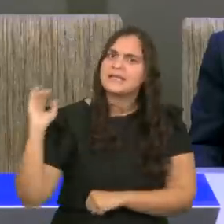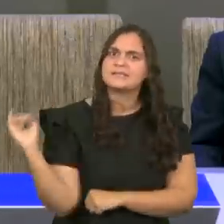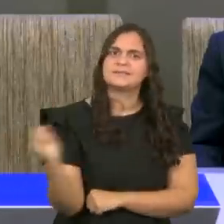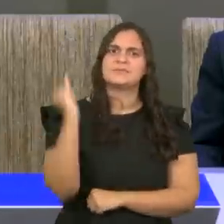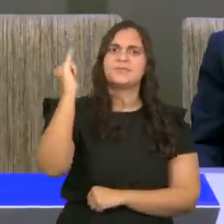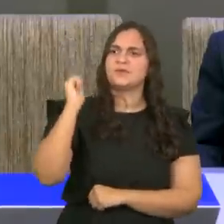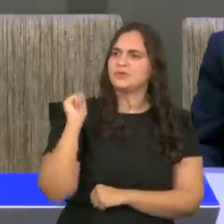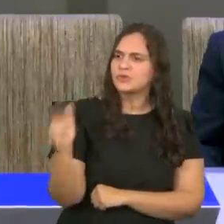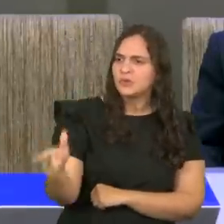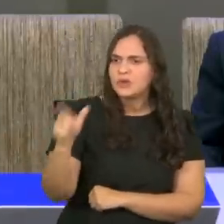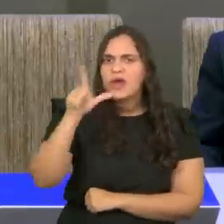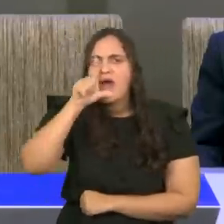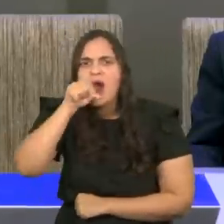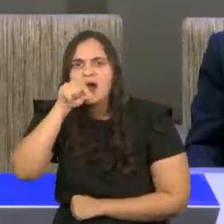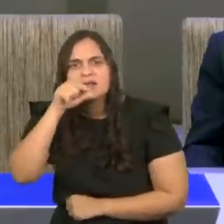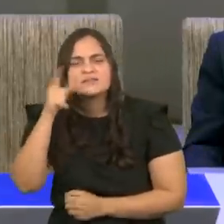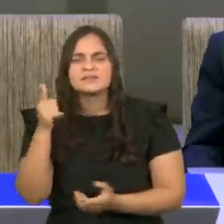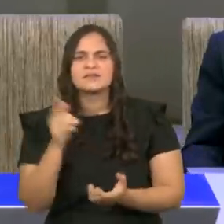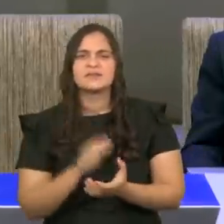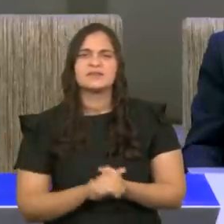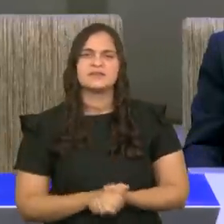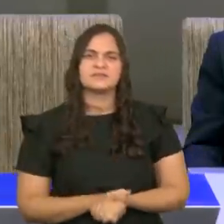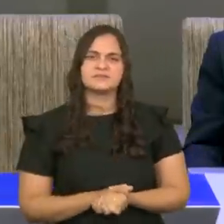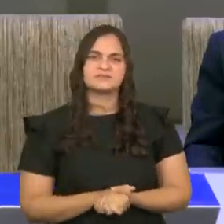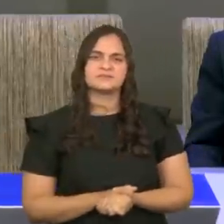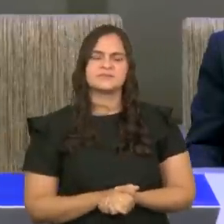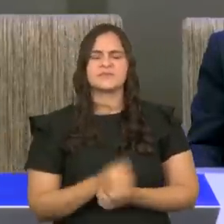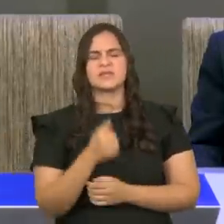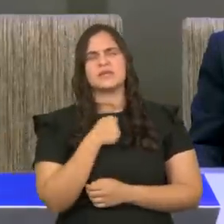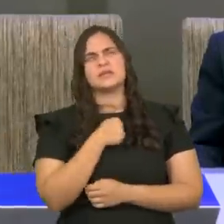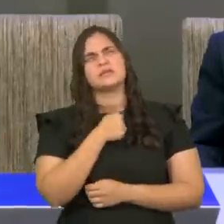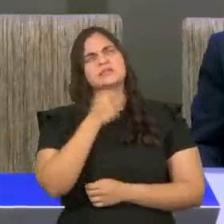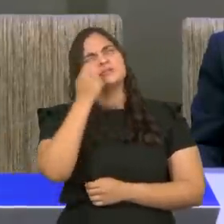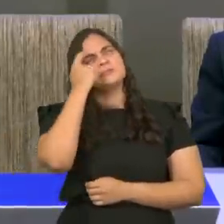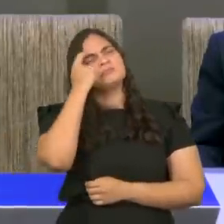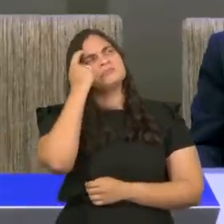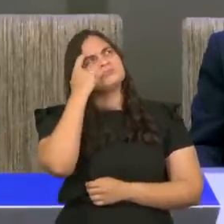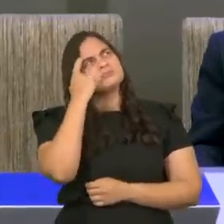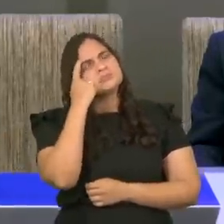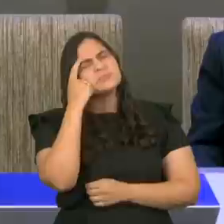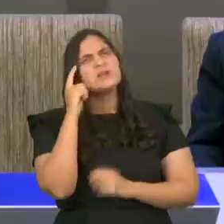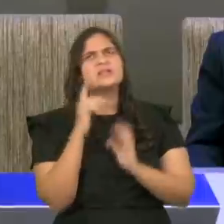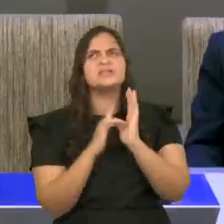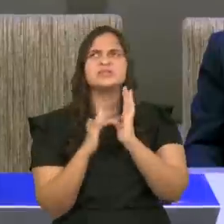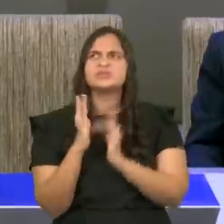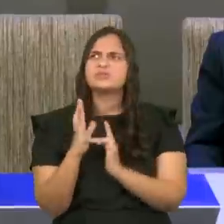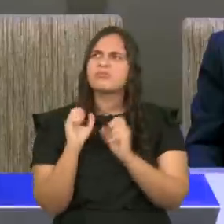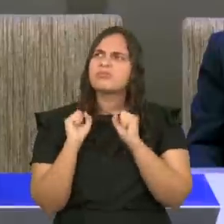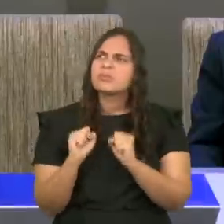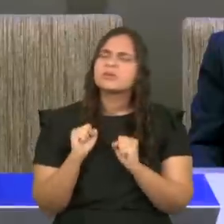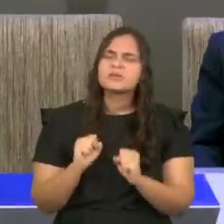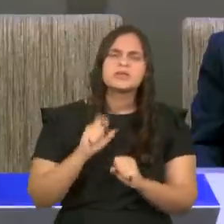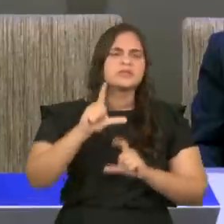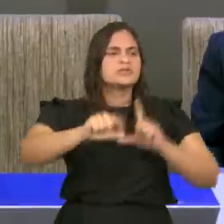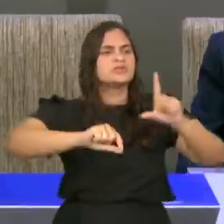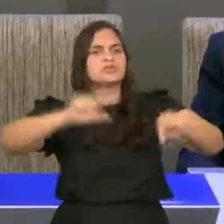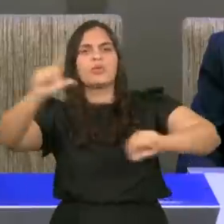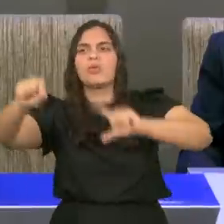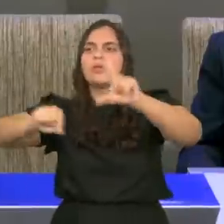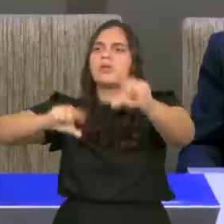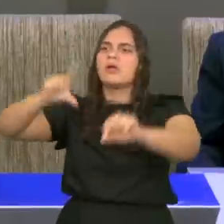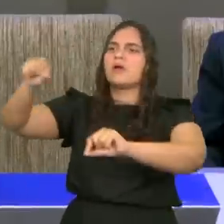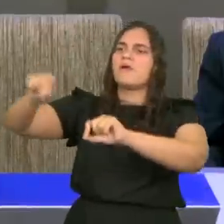que as aves. E eu fui meditar, Jesus podia escolher várias aves para falar